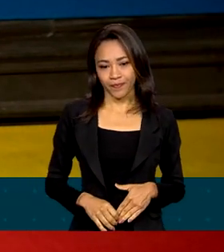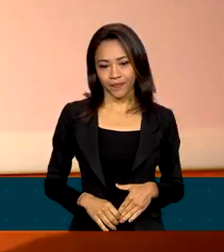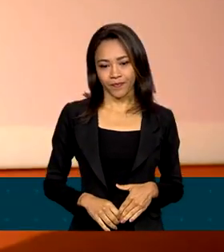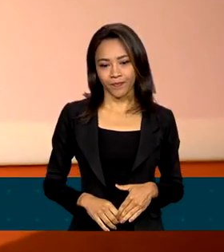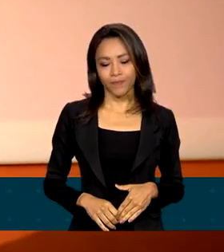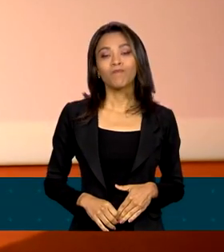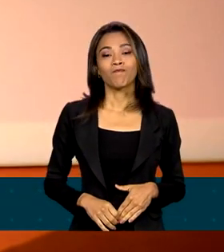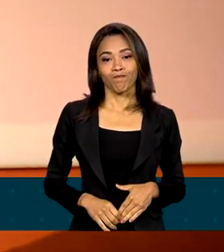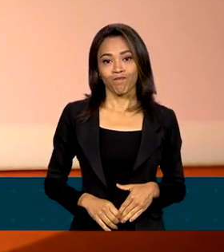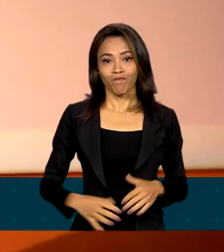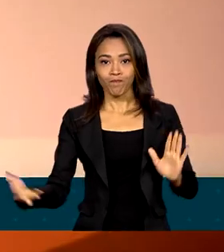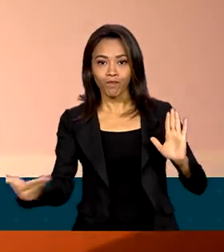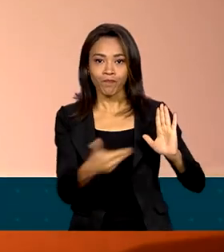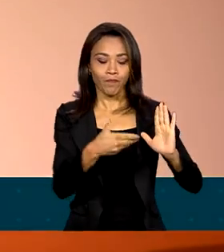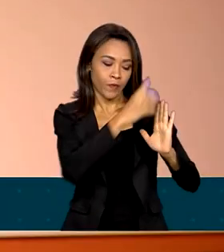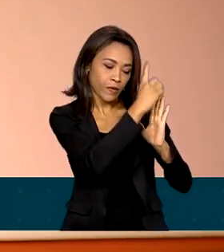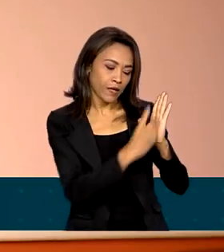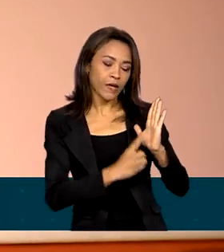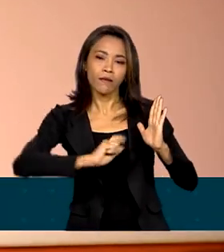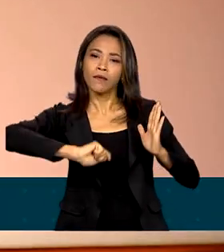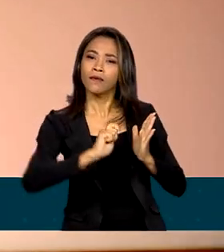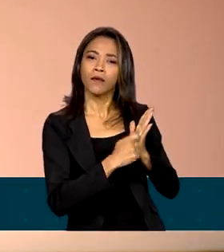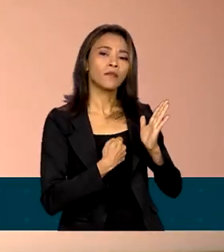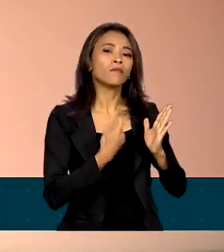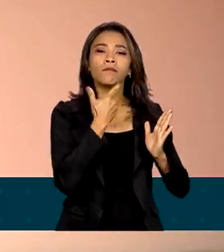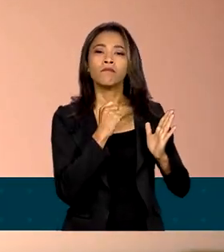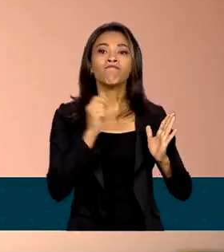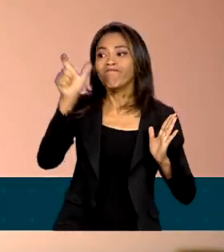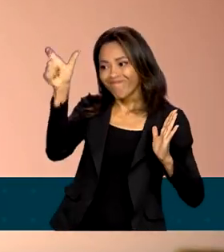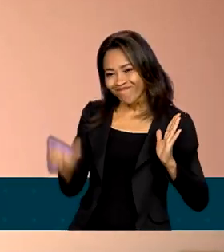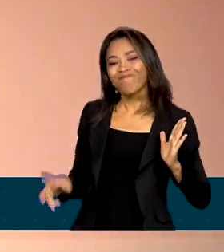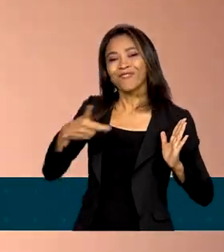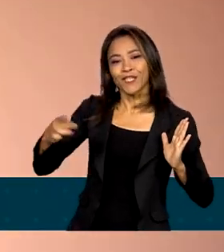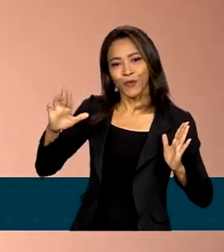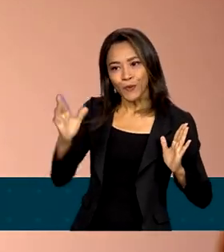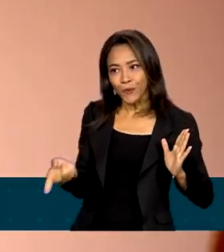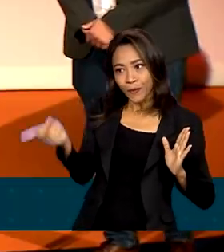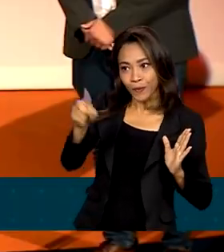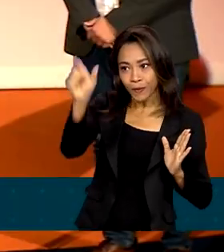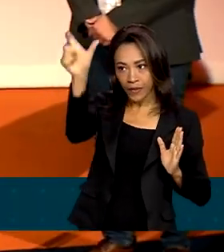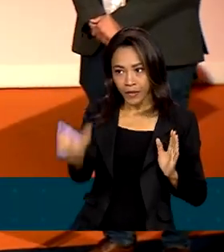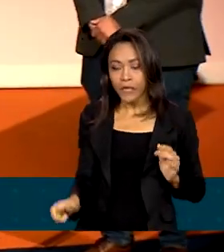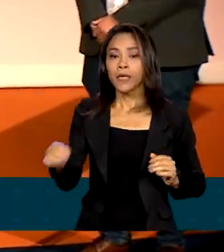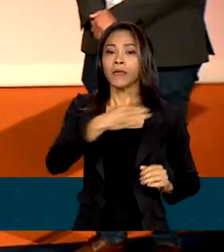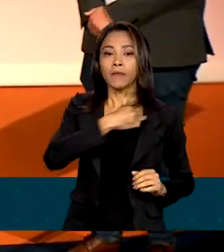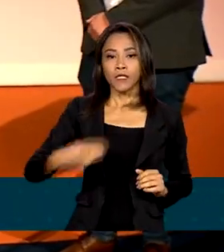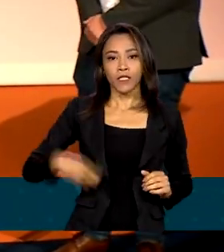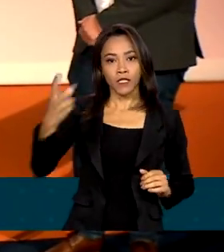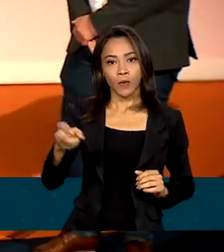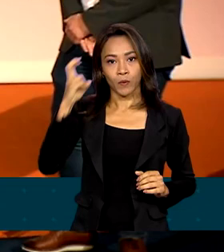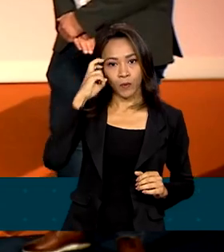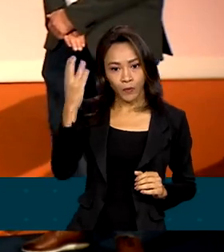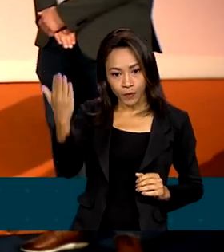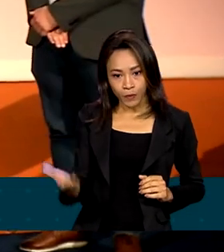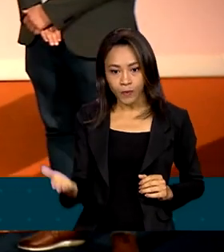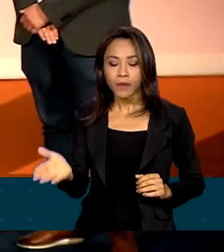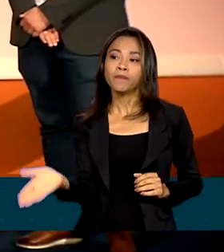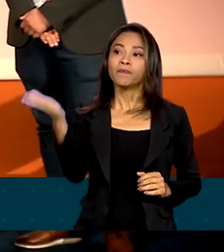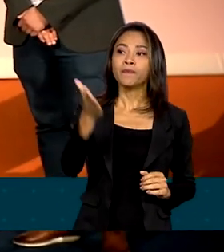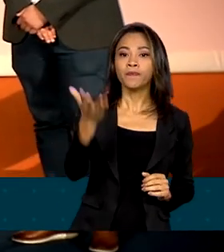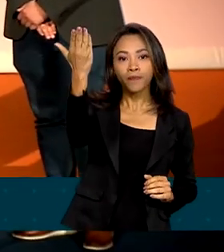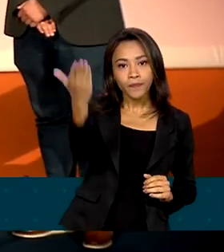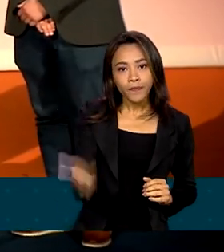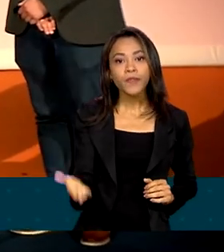O decreto foi assinado pelo presidente Lula, pela ministra da Cultura, Margarete Menezes, e pelo